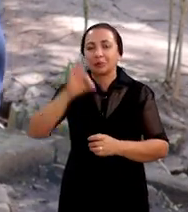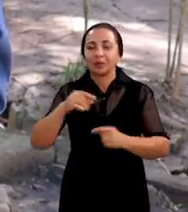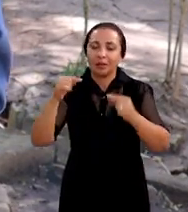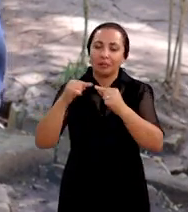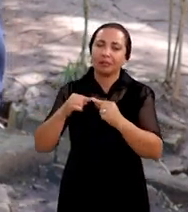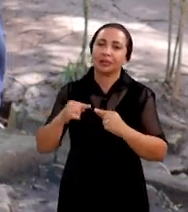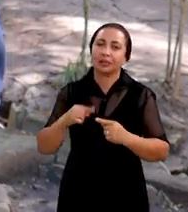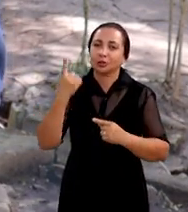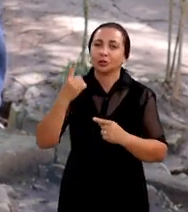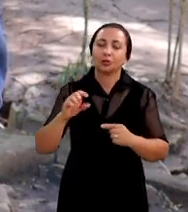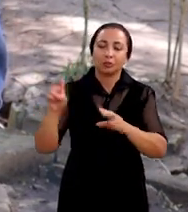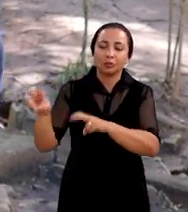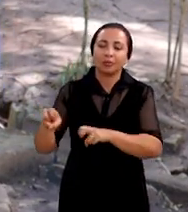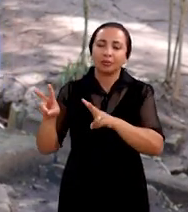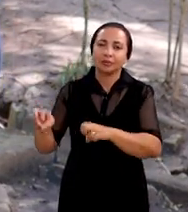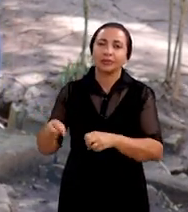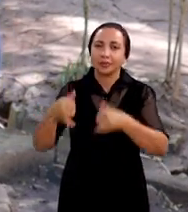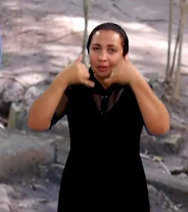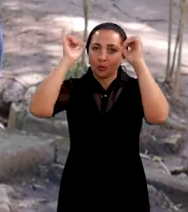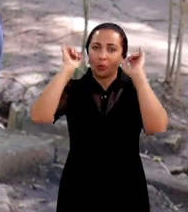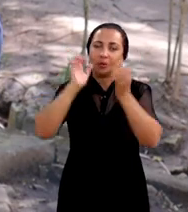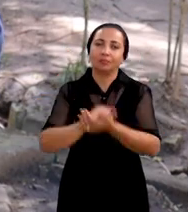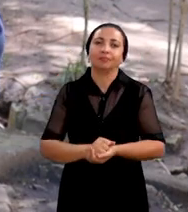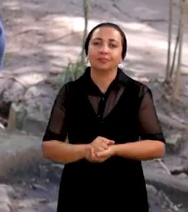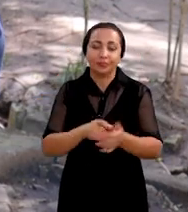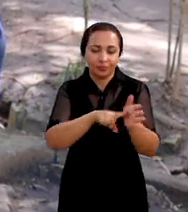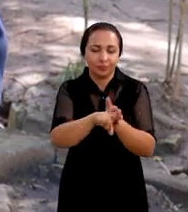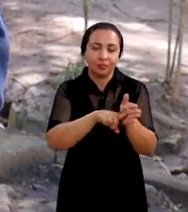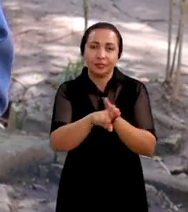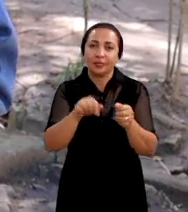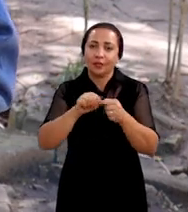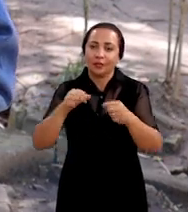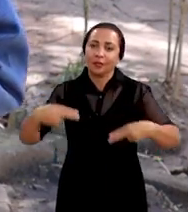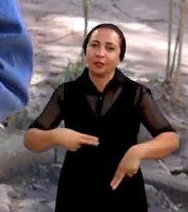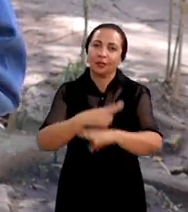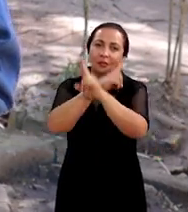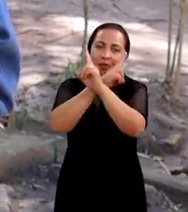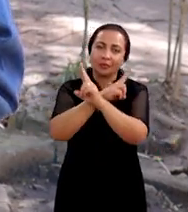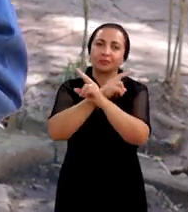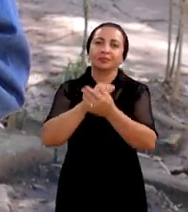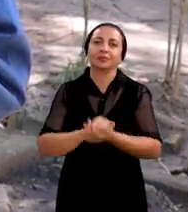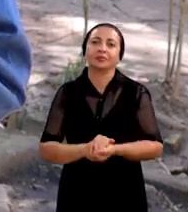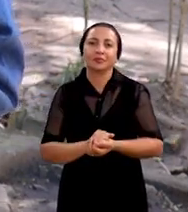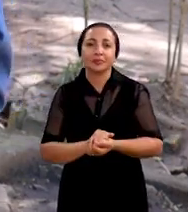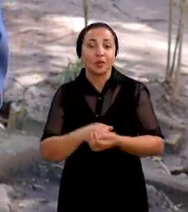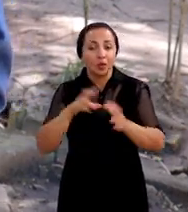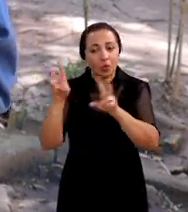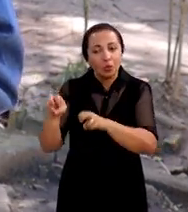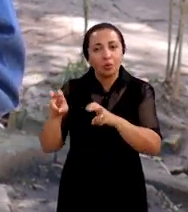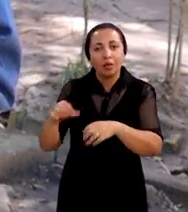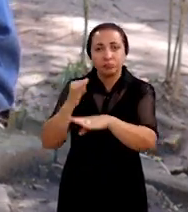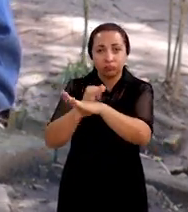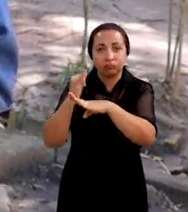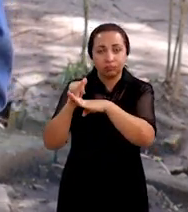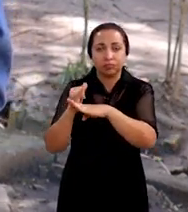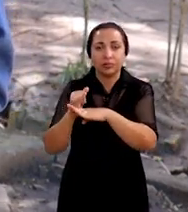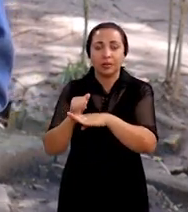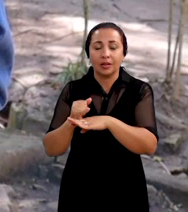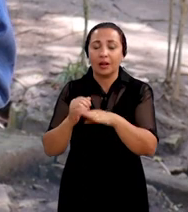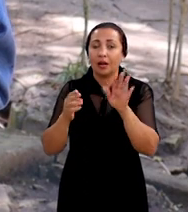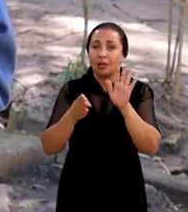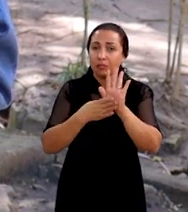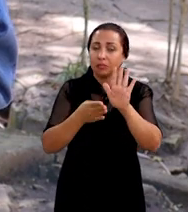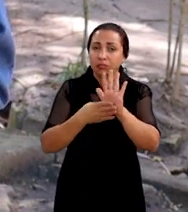% do investimento em uma propriedade rural uma pesquisa realizada na Universidade Estadual do Sudoeste da Bahia no campus de